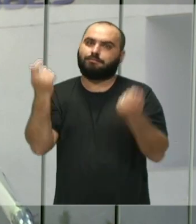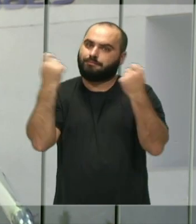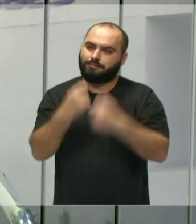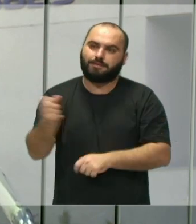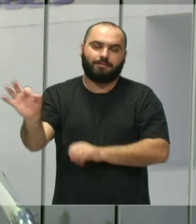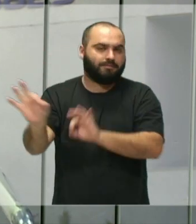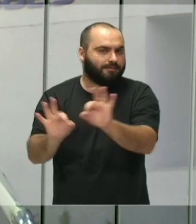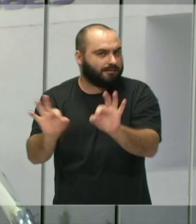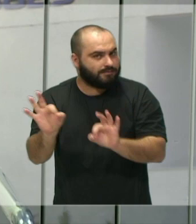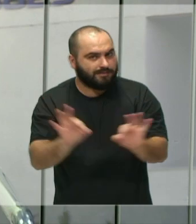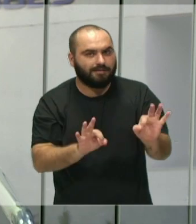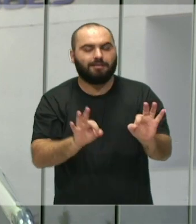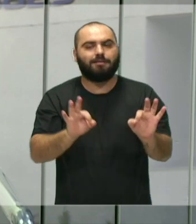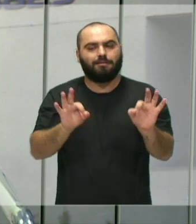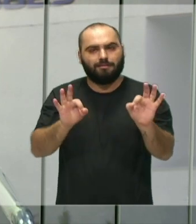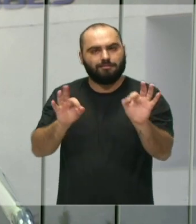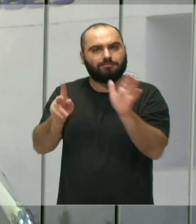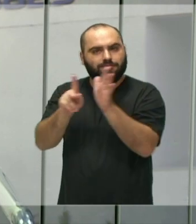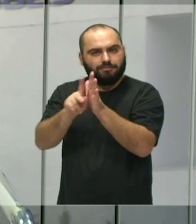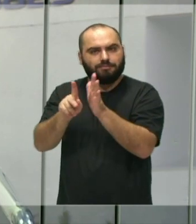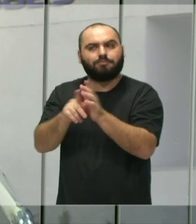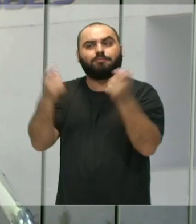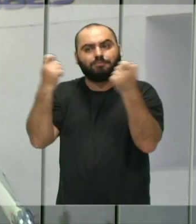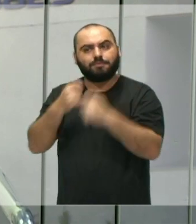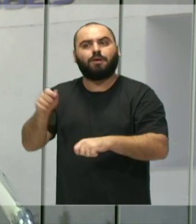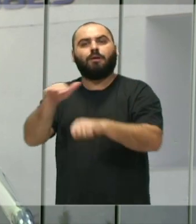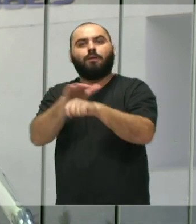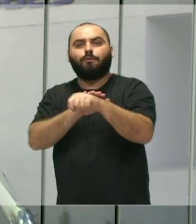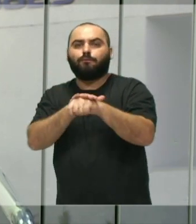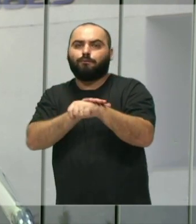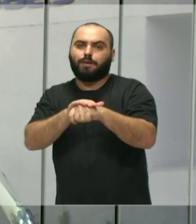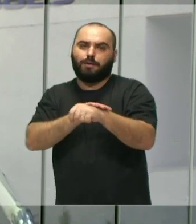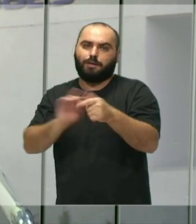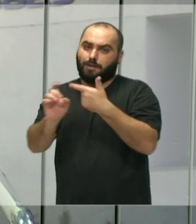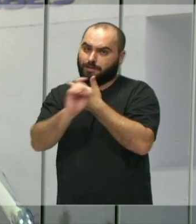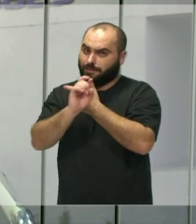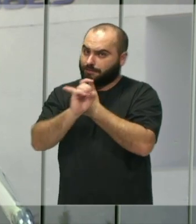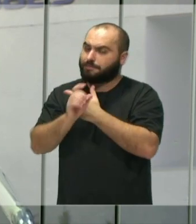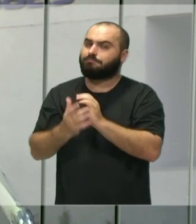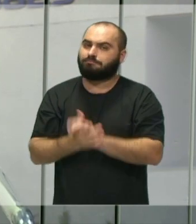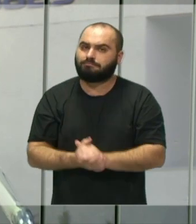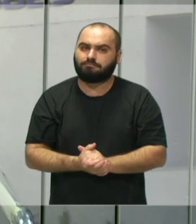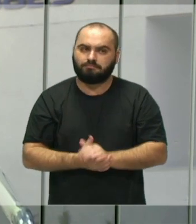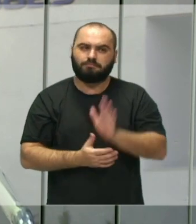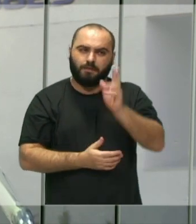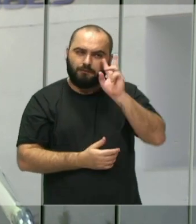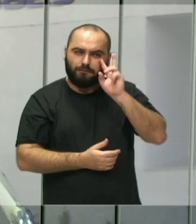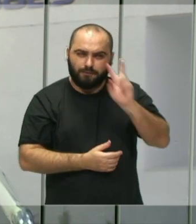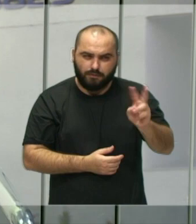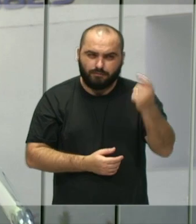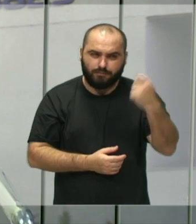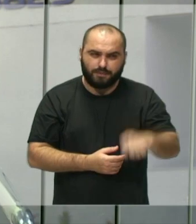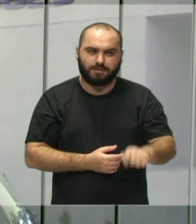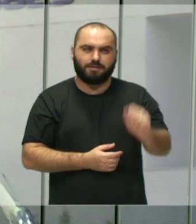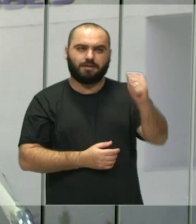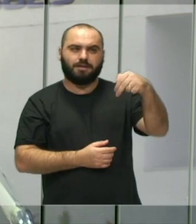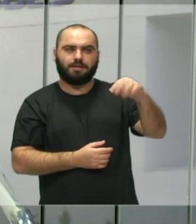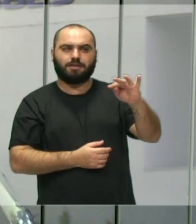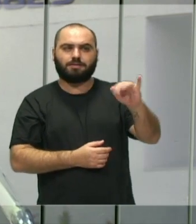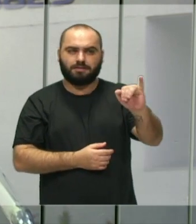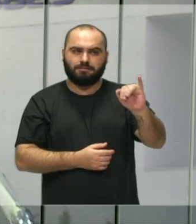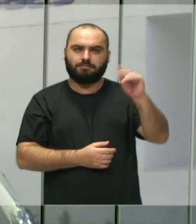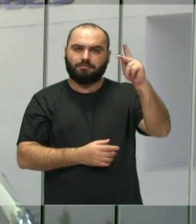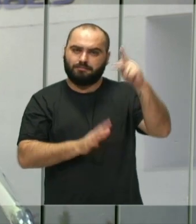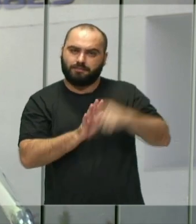planejado, organizado, tem que ser conversado com o Executivo. Quando a gente soube que tem que ser via anteprojeto, então agora o próximo